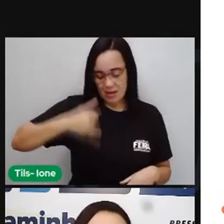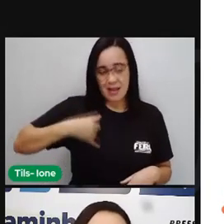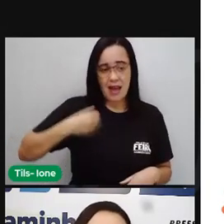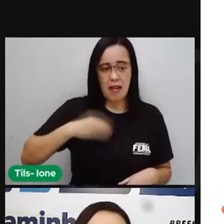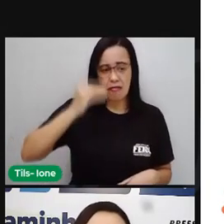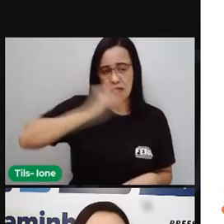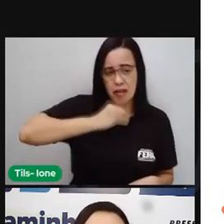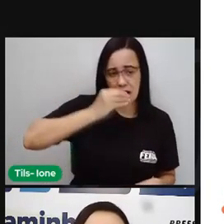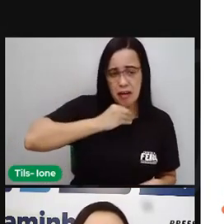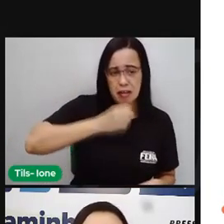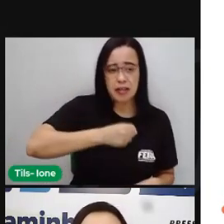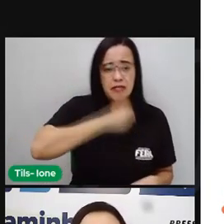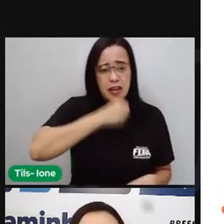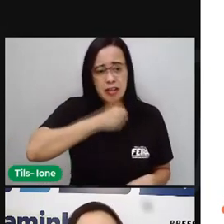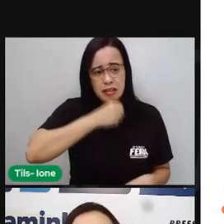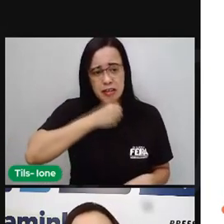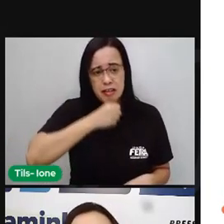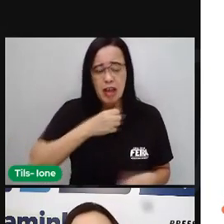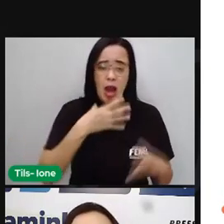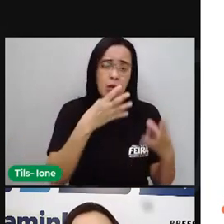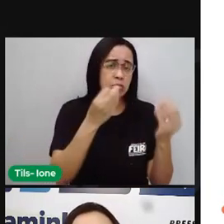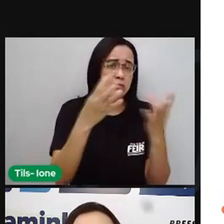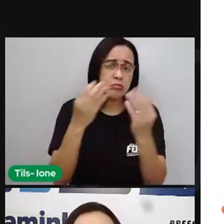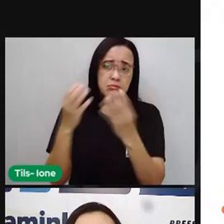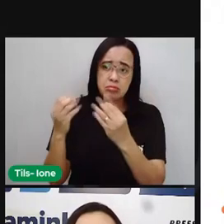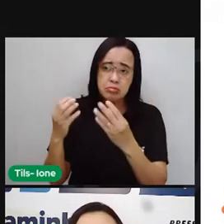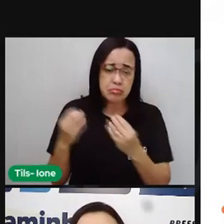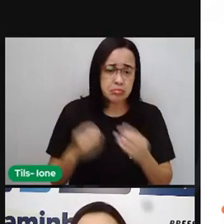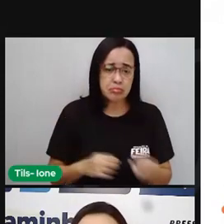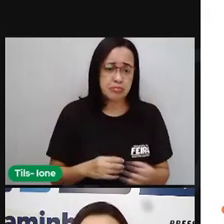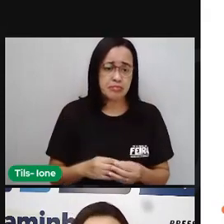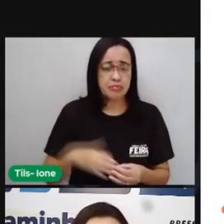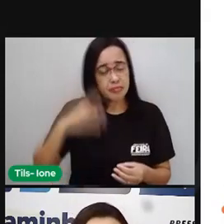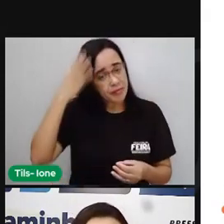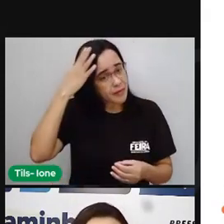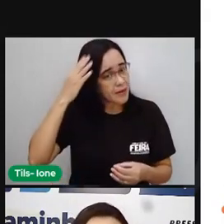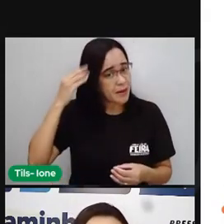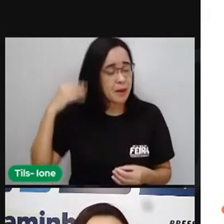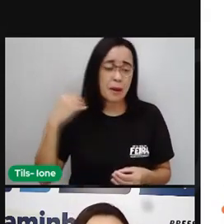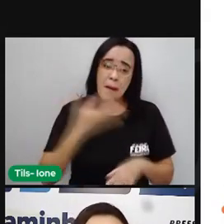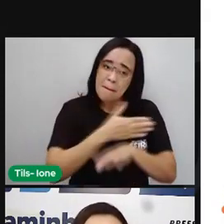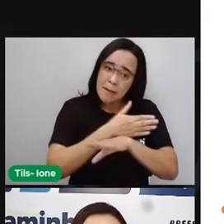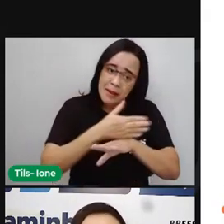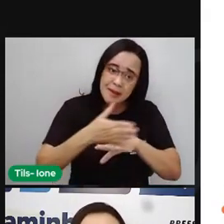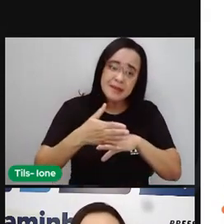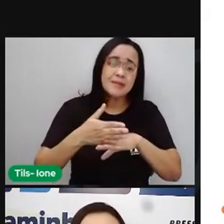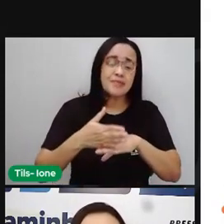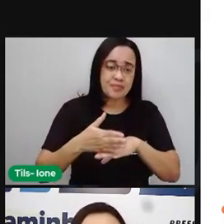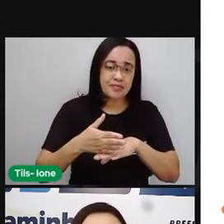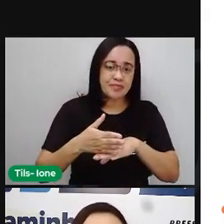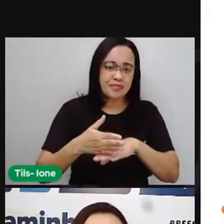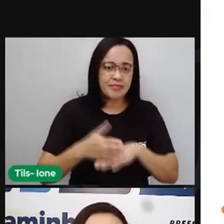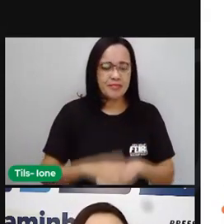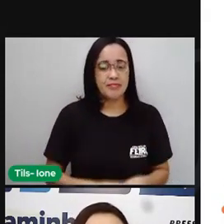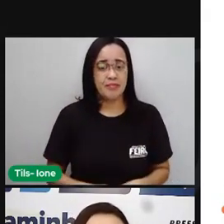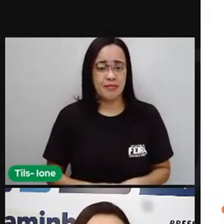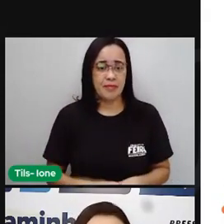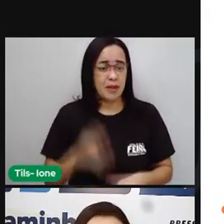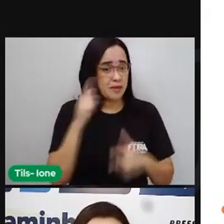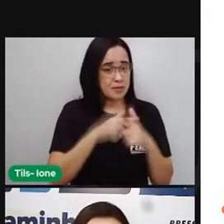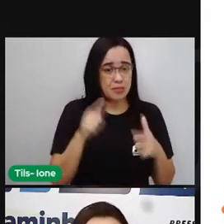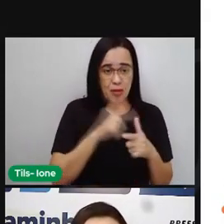velhinha, teve tantos desenganos, ficou branquinha, branquinha. Com os desgostos humanos,